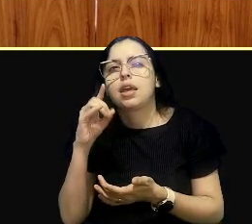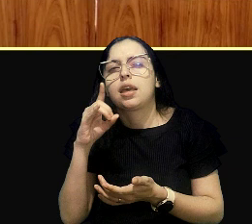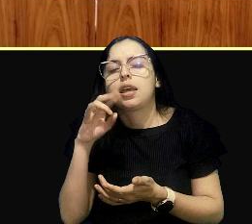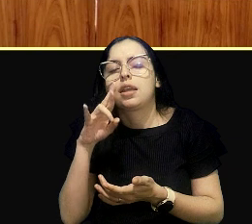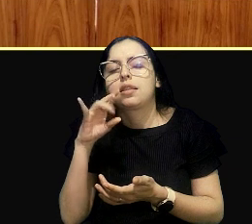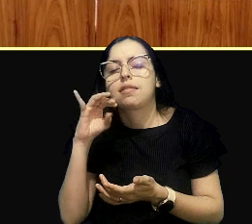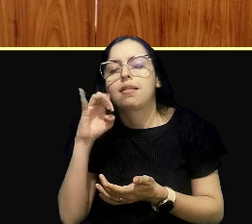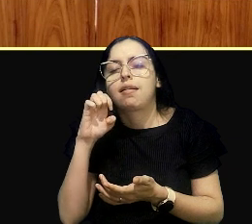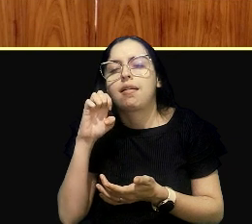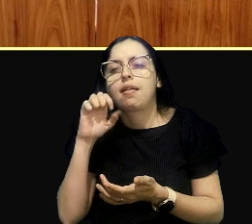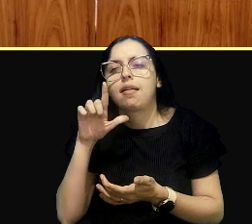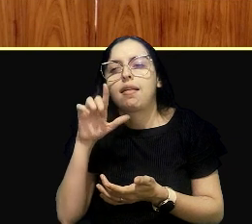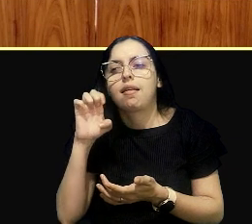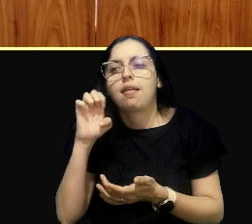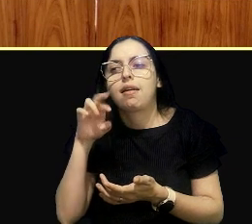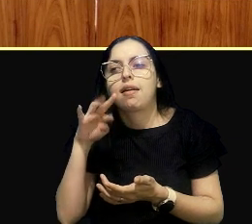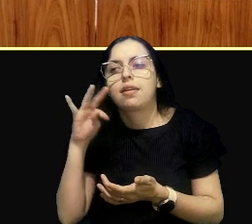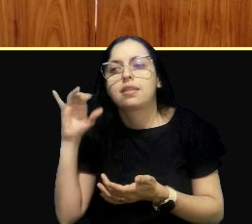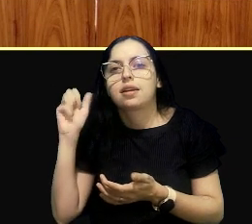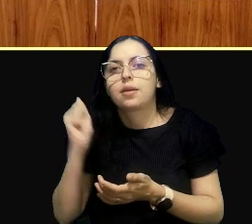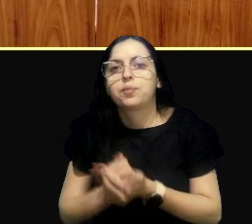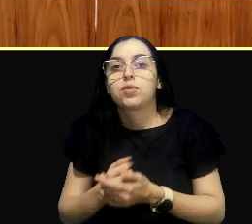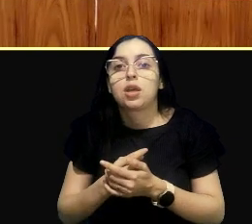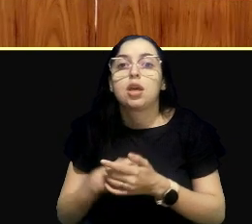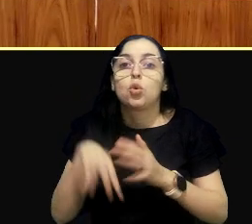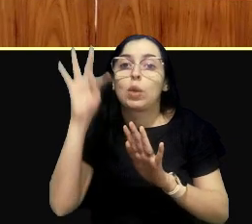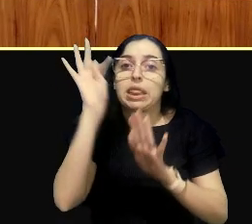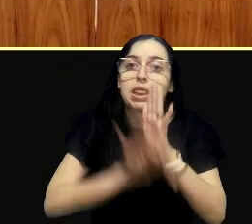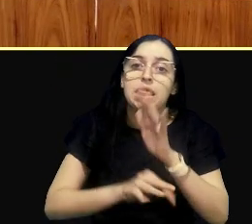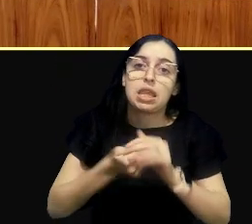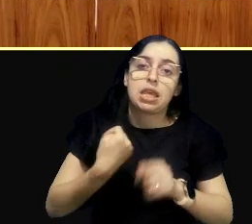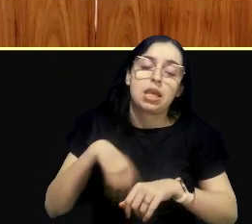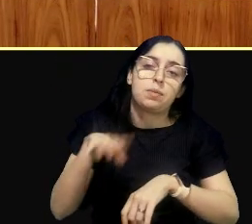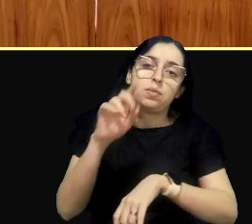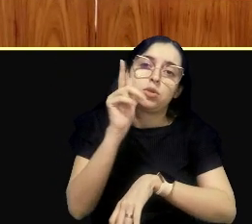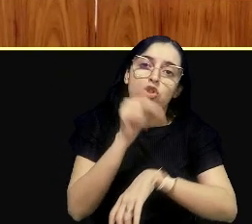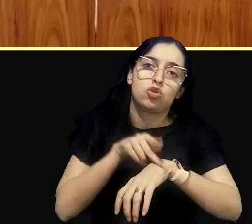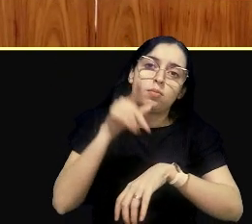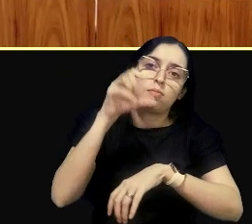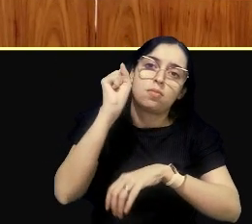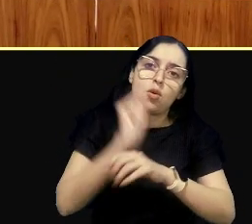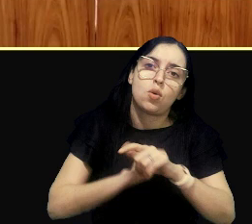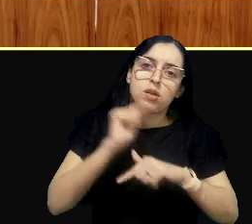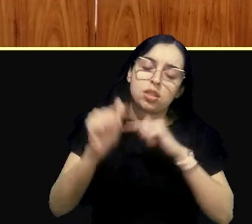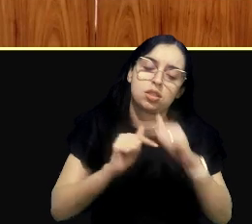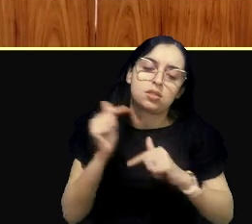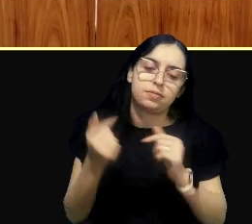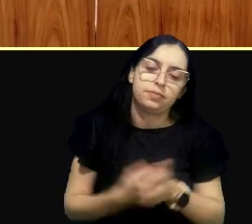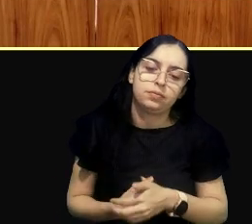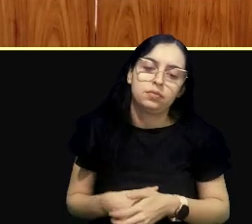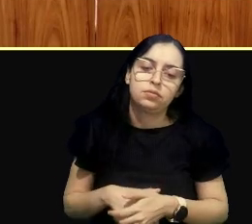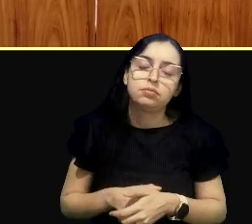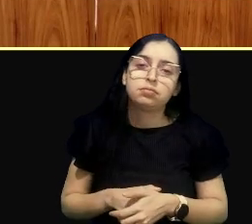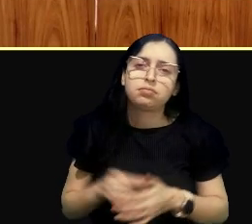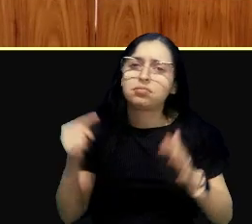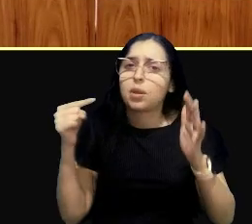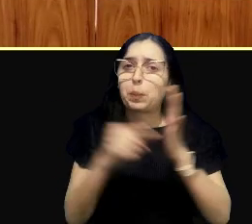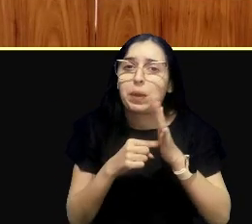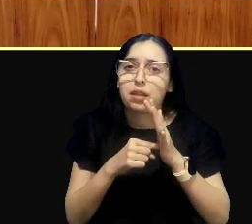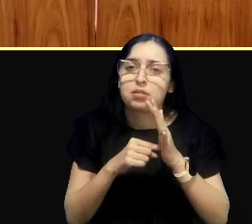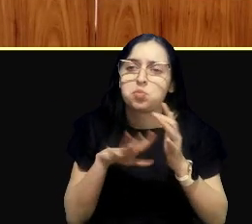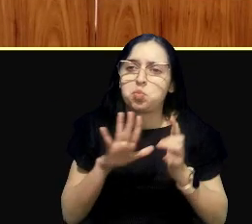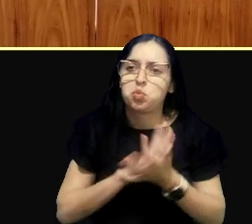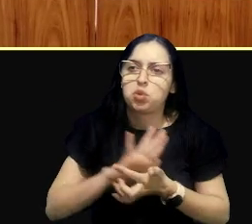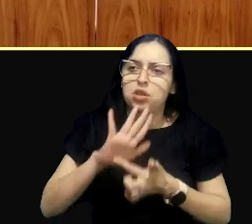repercutiu no meu trabalho de pós, esse último agora. E o que a gente tem? A gente tem um impacto cênico, não é?